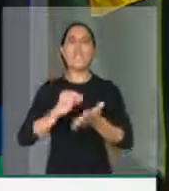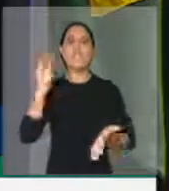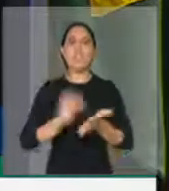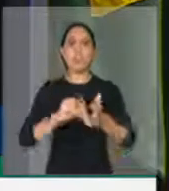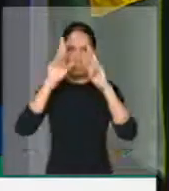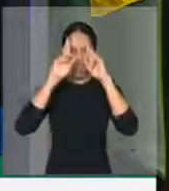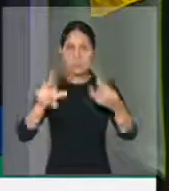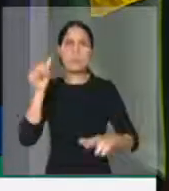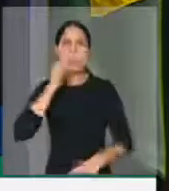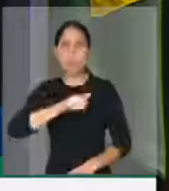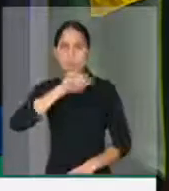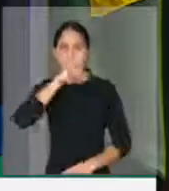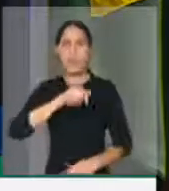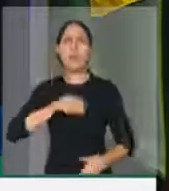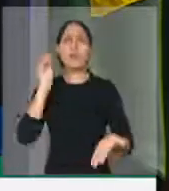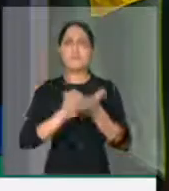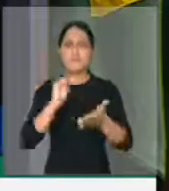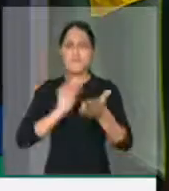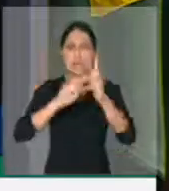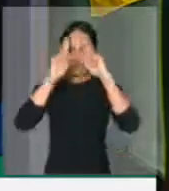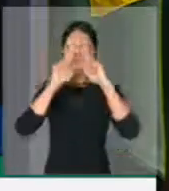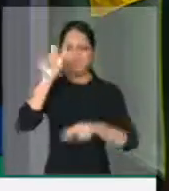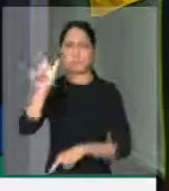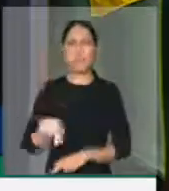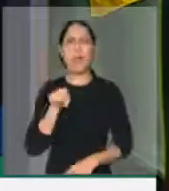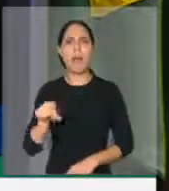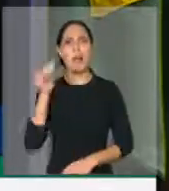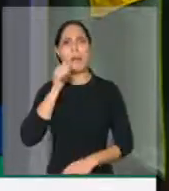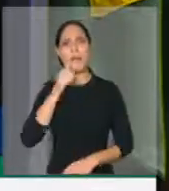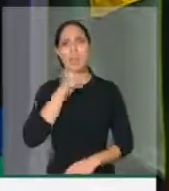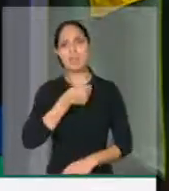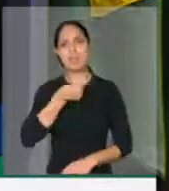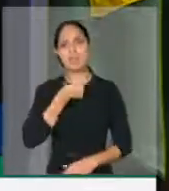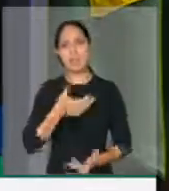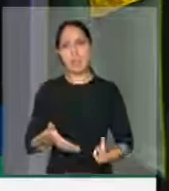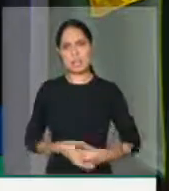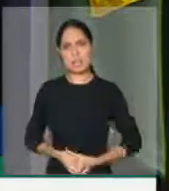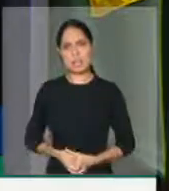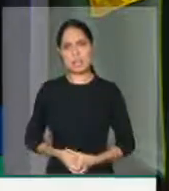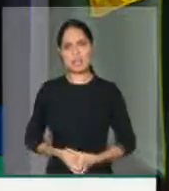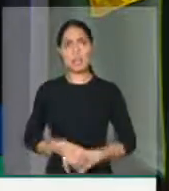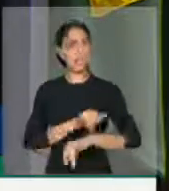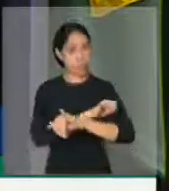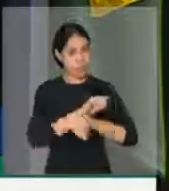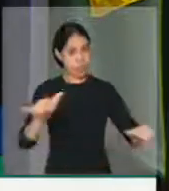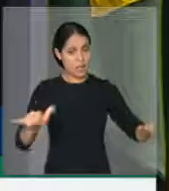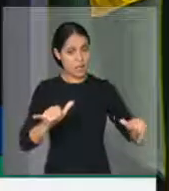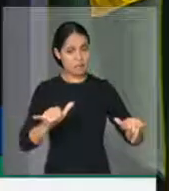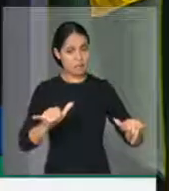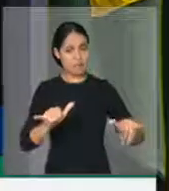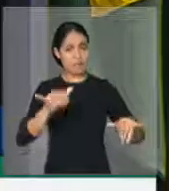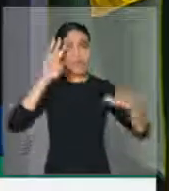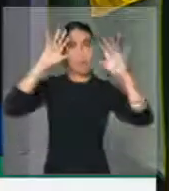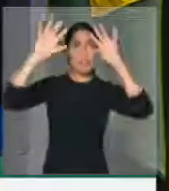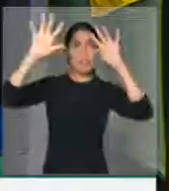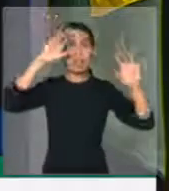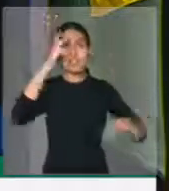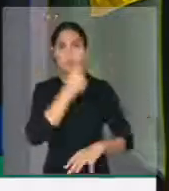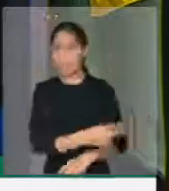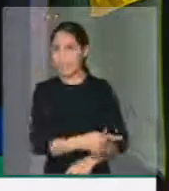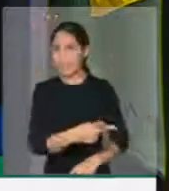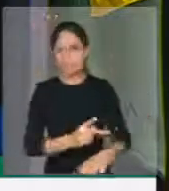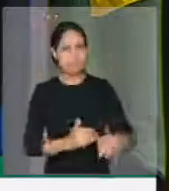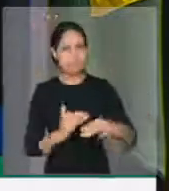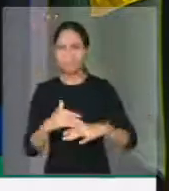a mãe, não respeita a jornalista. Eu diria, ele está ultrapassando os limites da imaginação. Muito obrigado, senhora